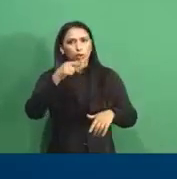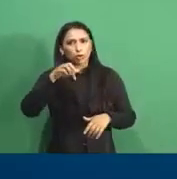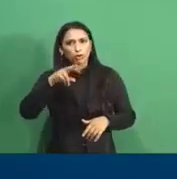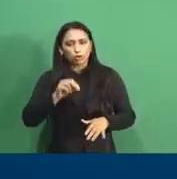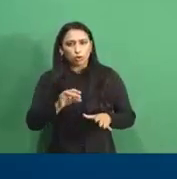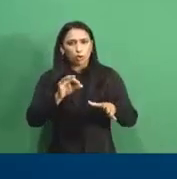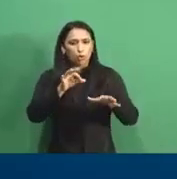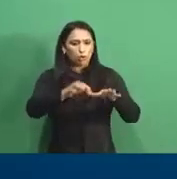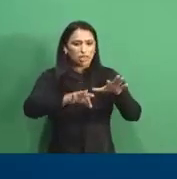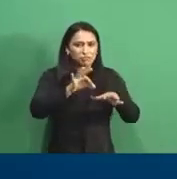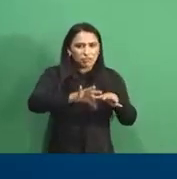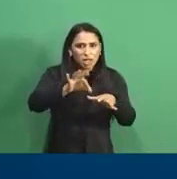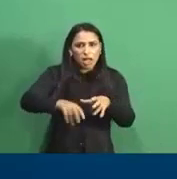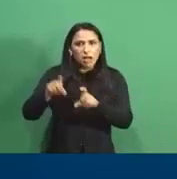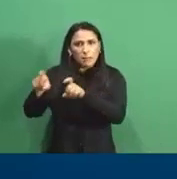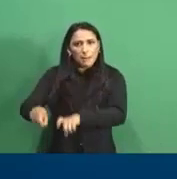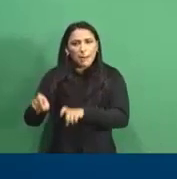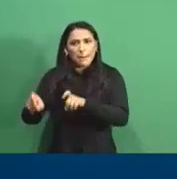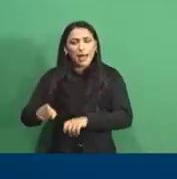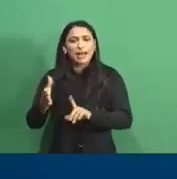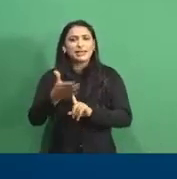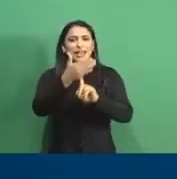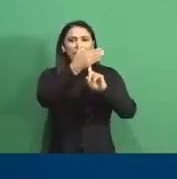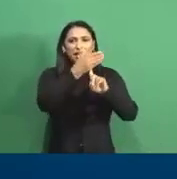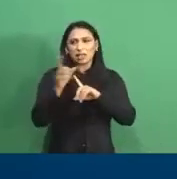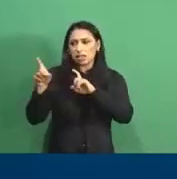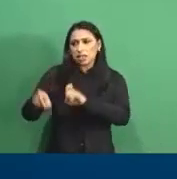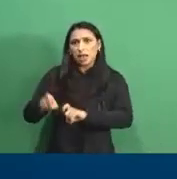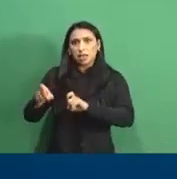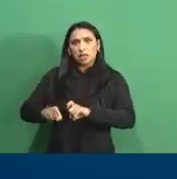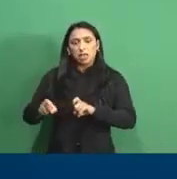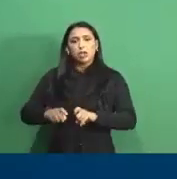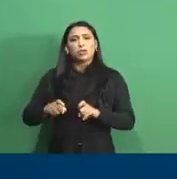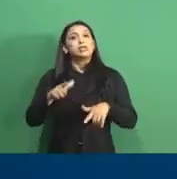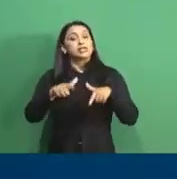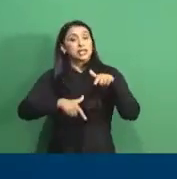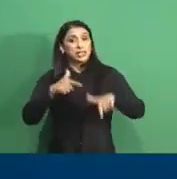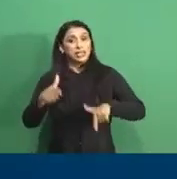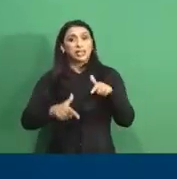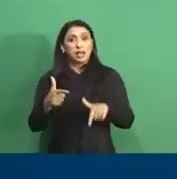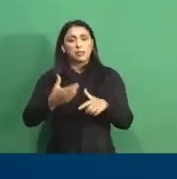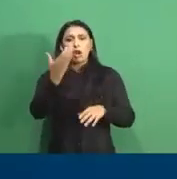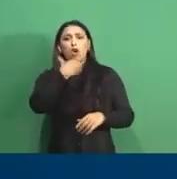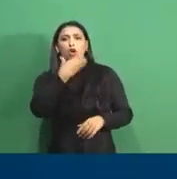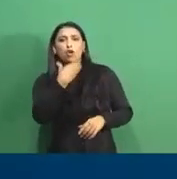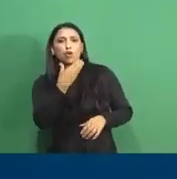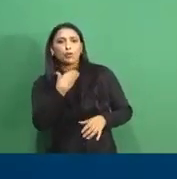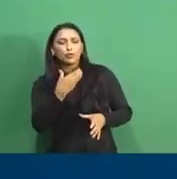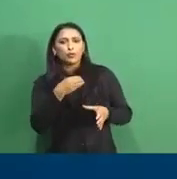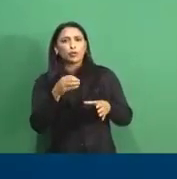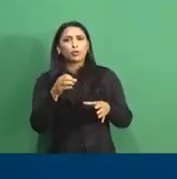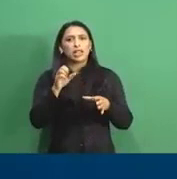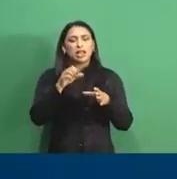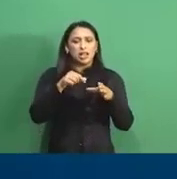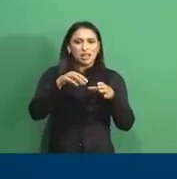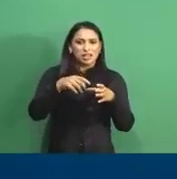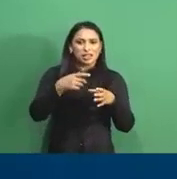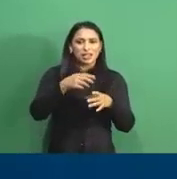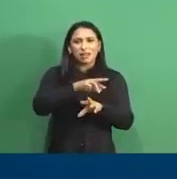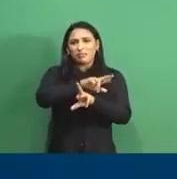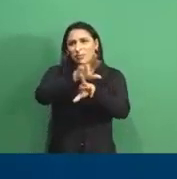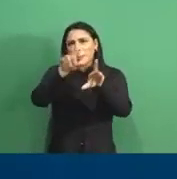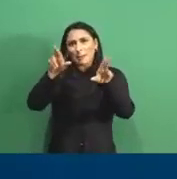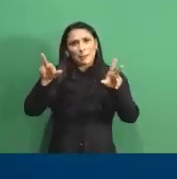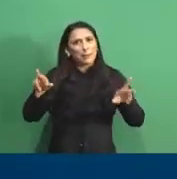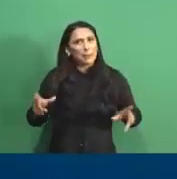associações e técnicos agrícolas, que trabalhem especialmente com frutas de caroço, uva de mesa, citros e